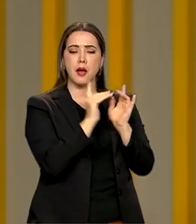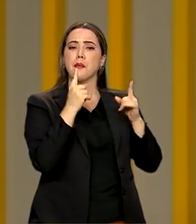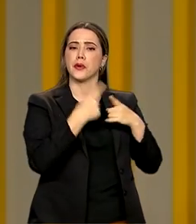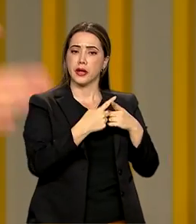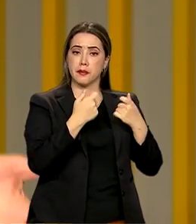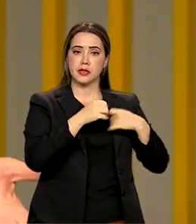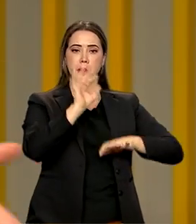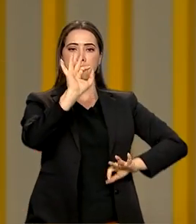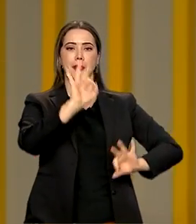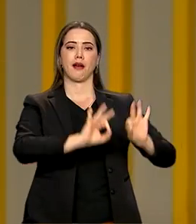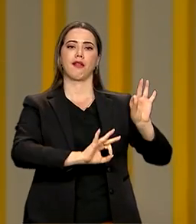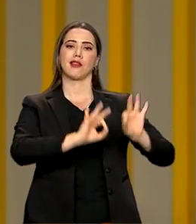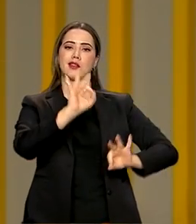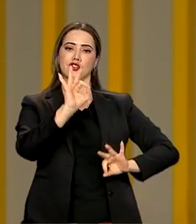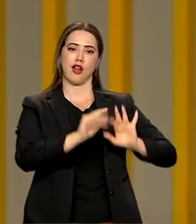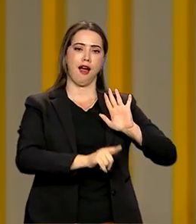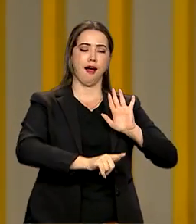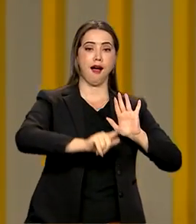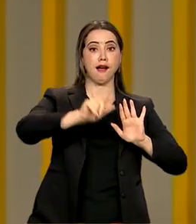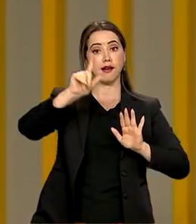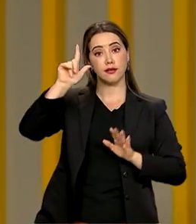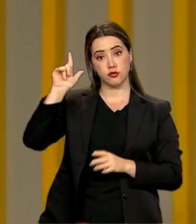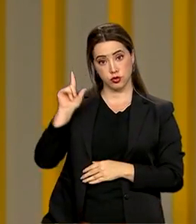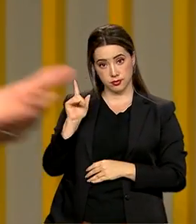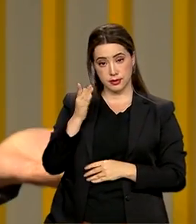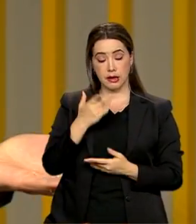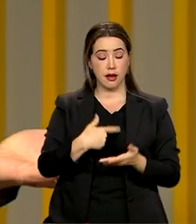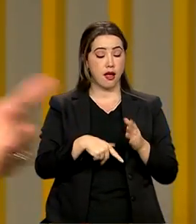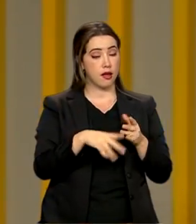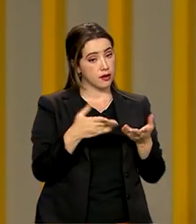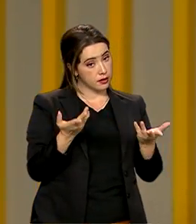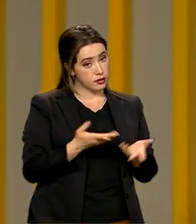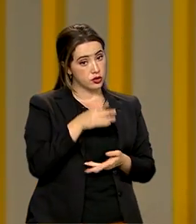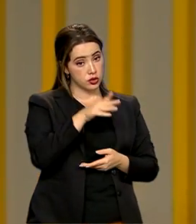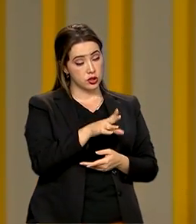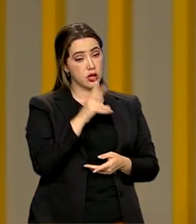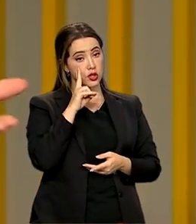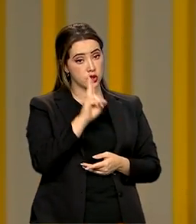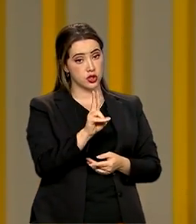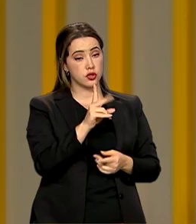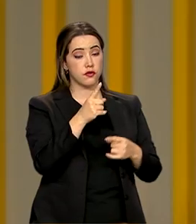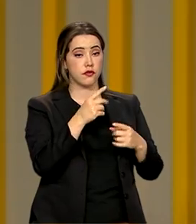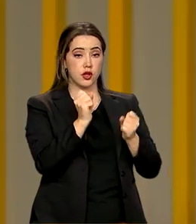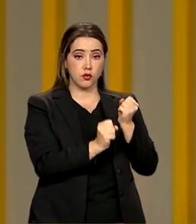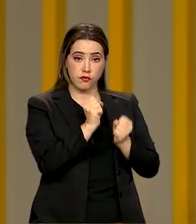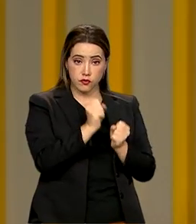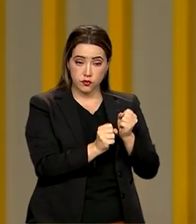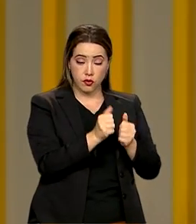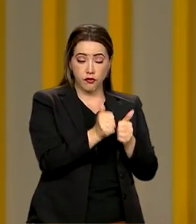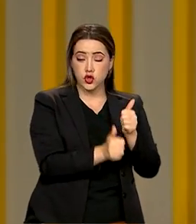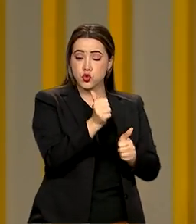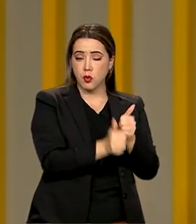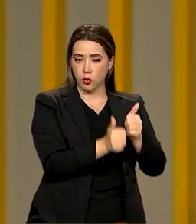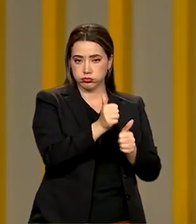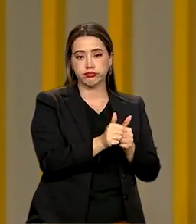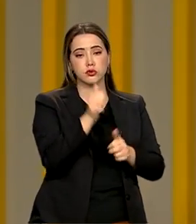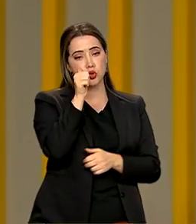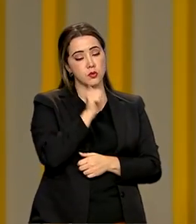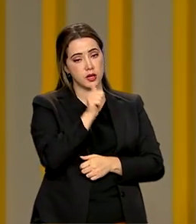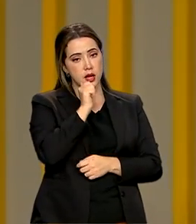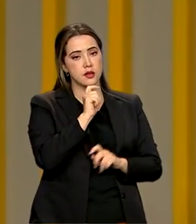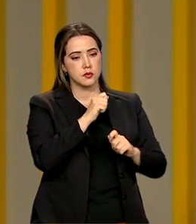É planejado previamente e já no caso do futebol feminino com uma perspectiva de